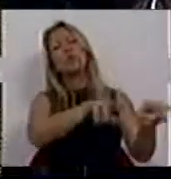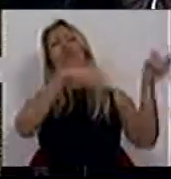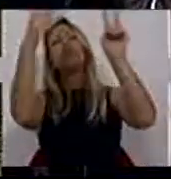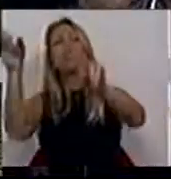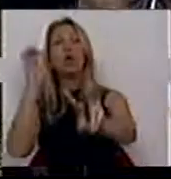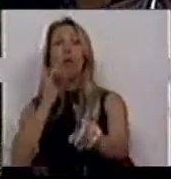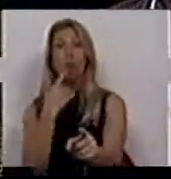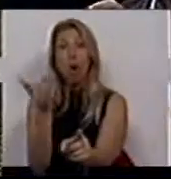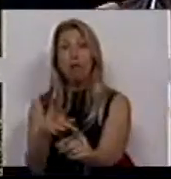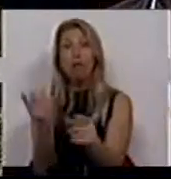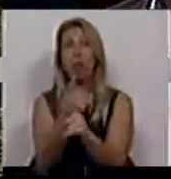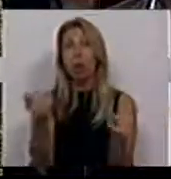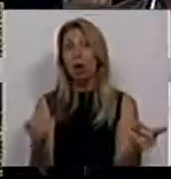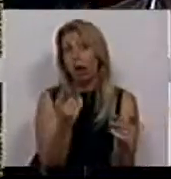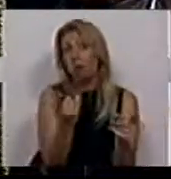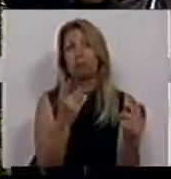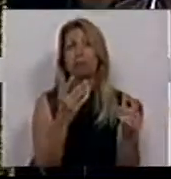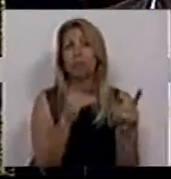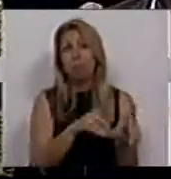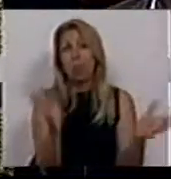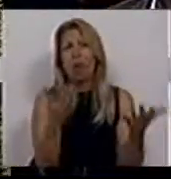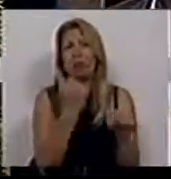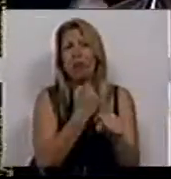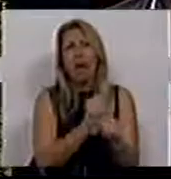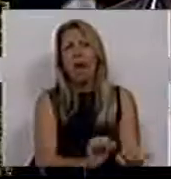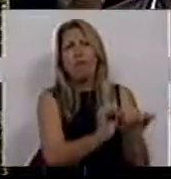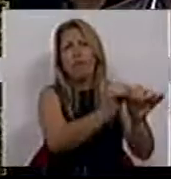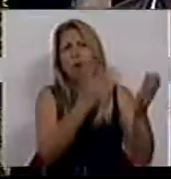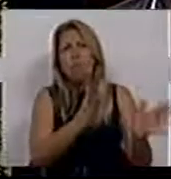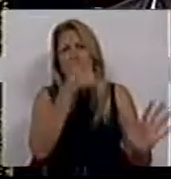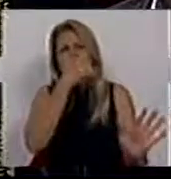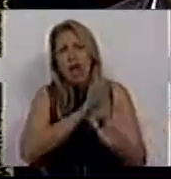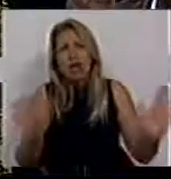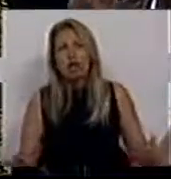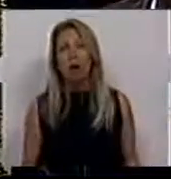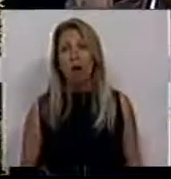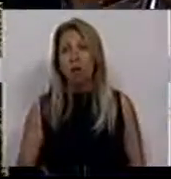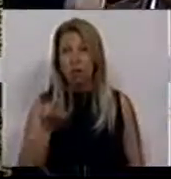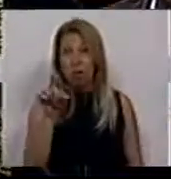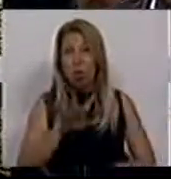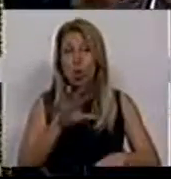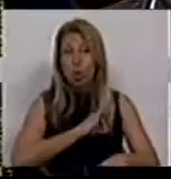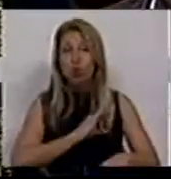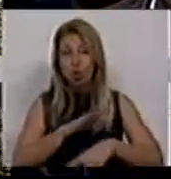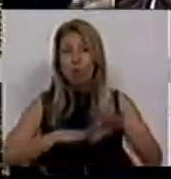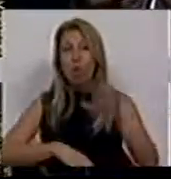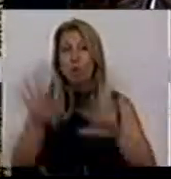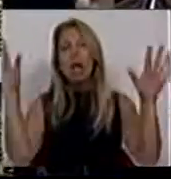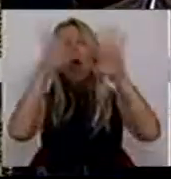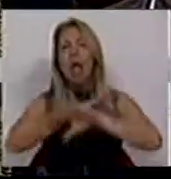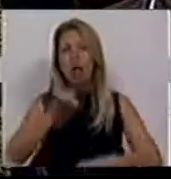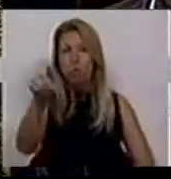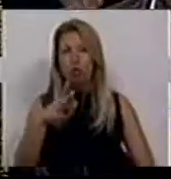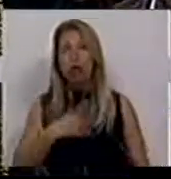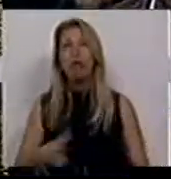O que os senhores estão a fazer é um verdadeiro embuste. Querem despedir, querem deitar borda fora a